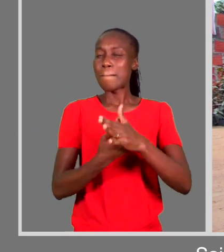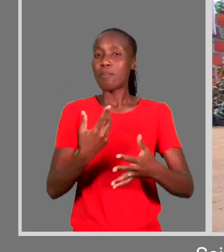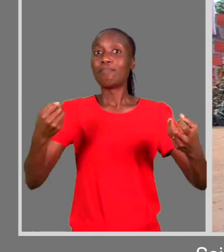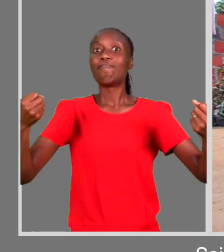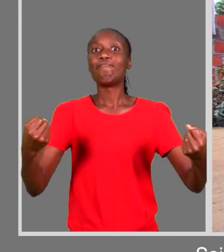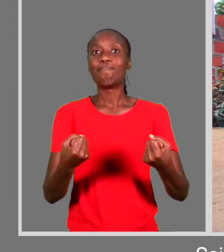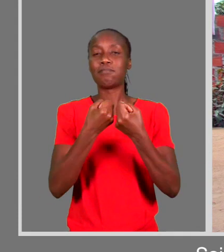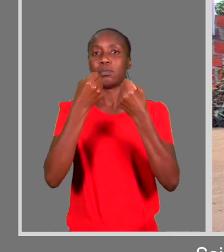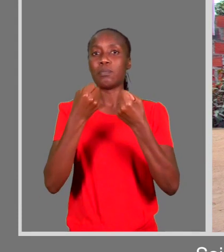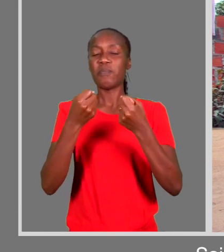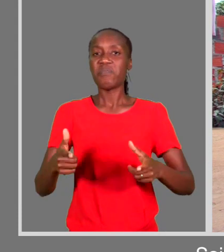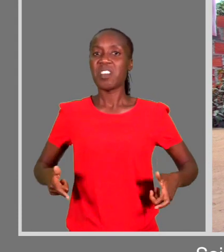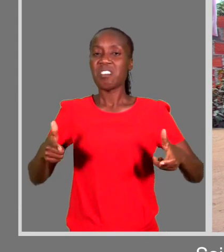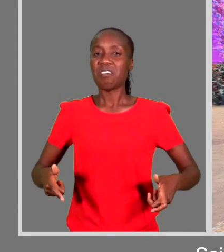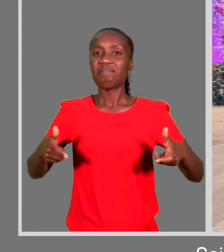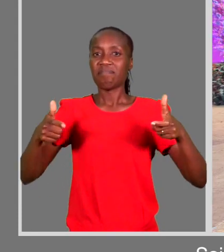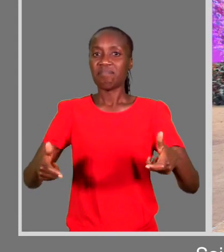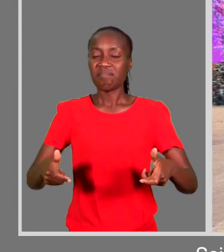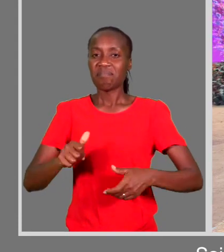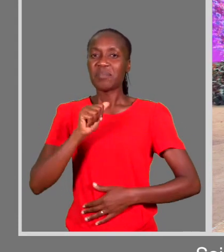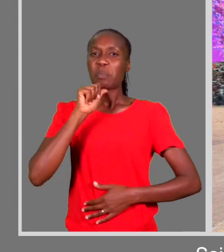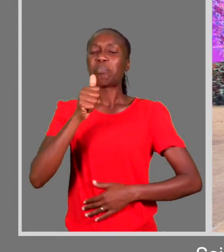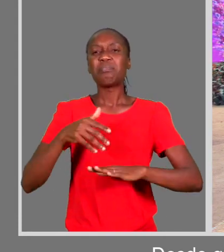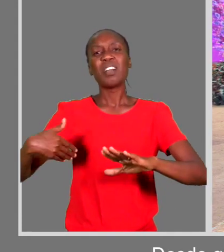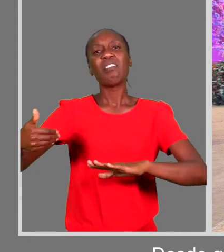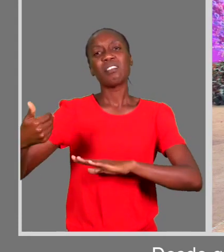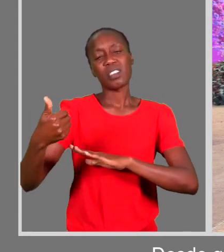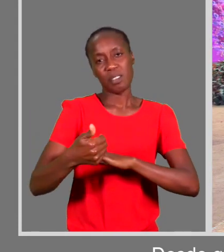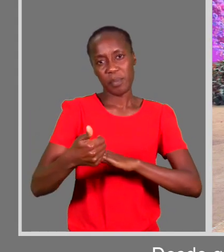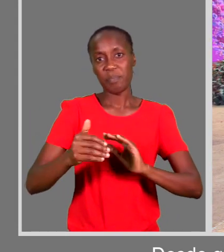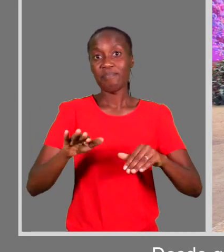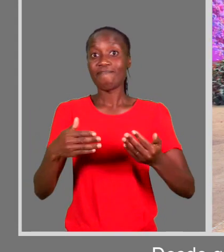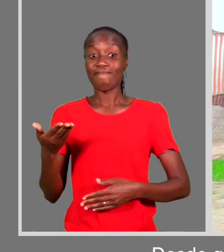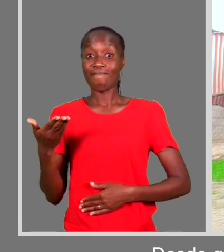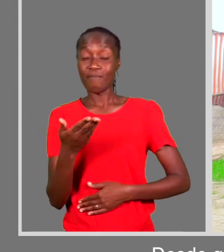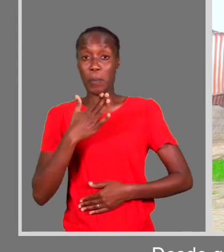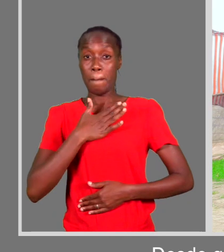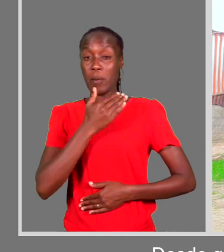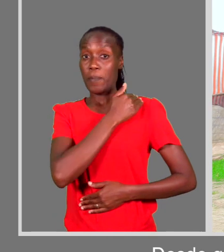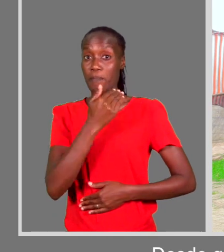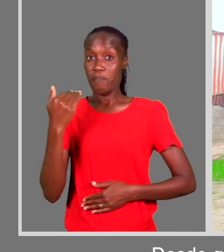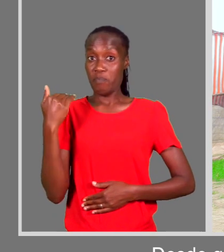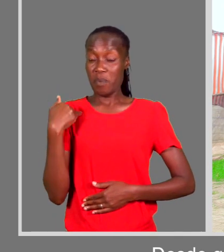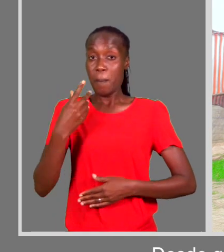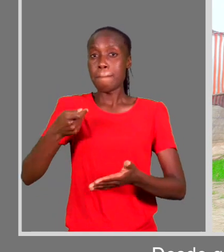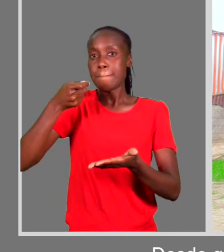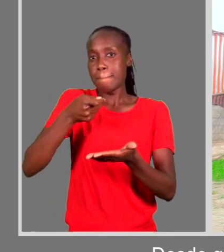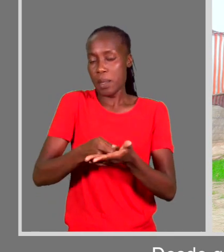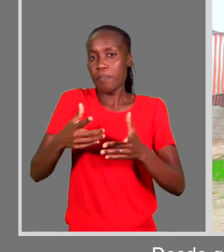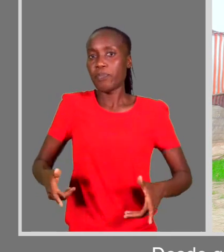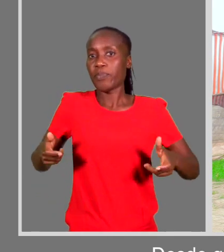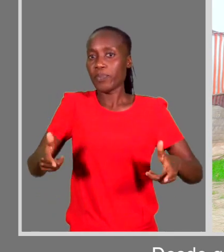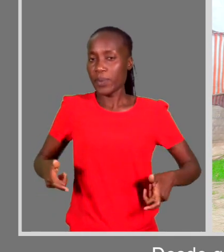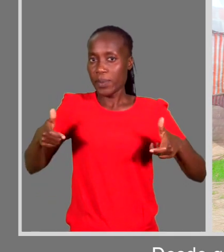para fazer suas atividades diárias é um desafio. Desde que teve um acidente de aviação, a sua cadeira de rodas